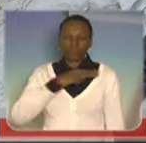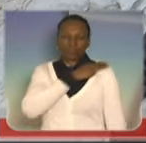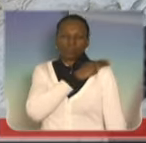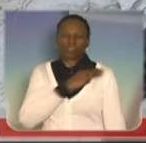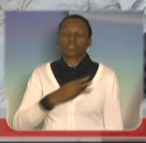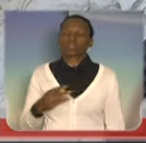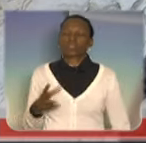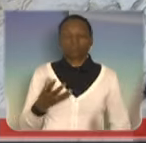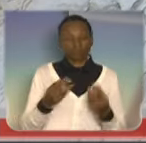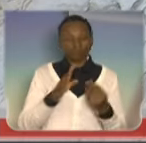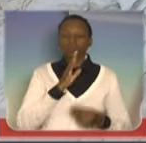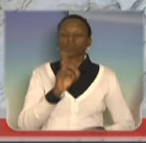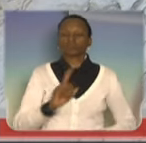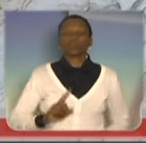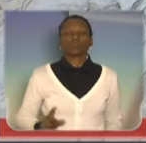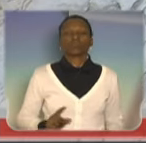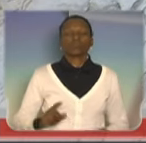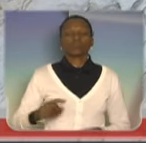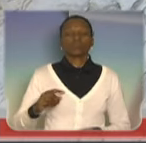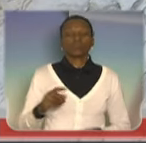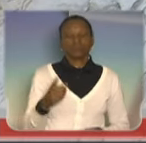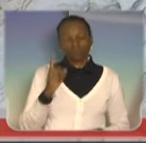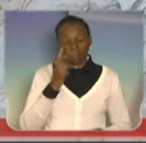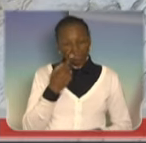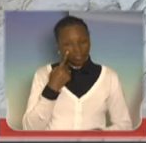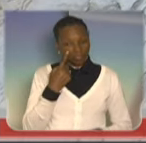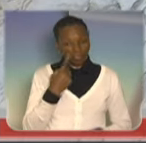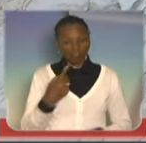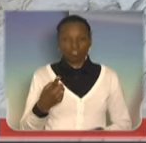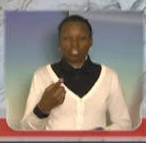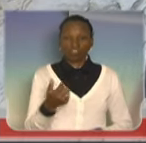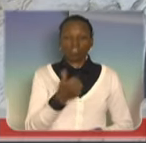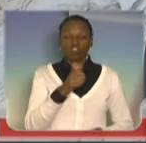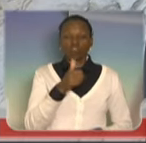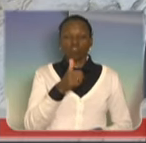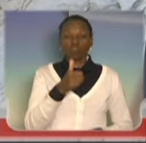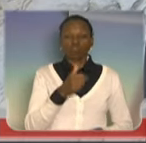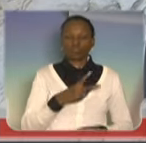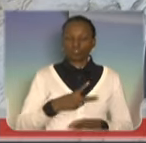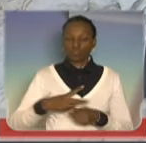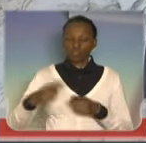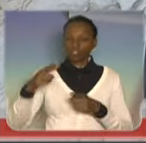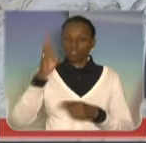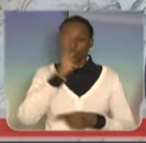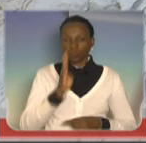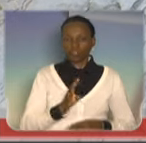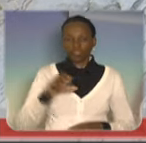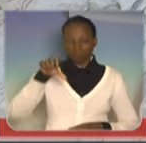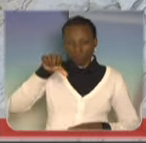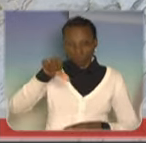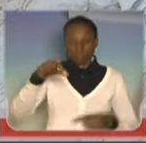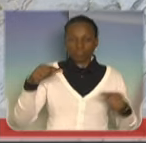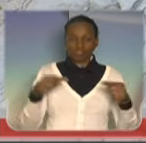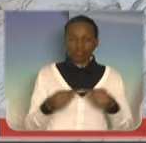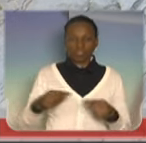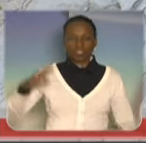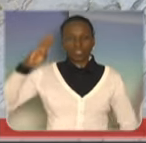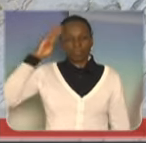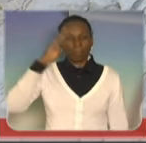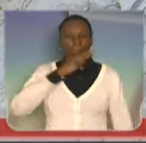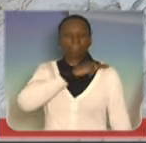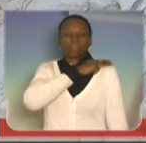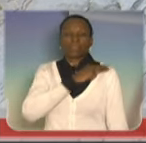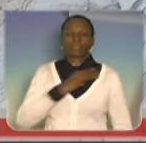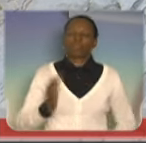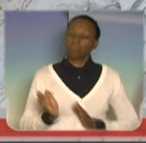Brasil. E o resultado está aqui. Das 11 medalhas adquiridas pelos brasileiros, 9 são medalhas militares. Então parabéns a